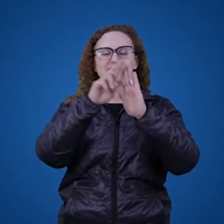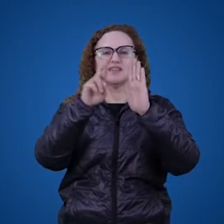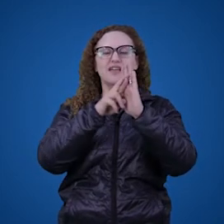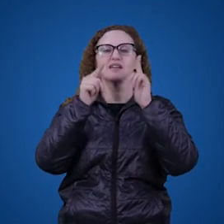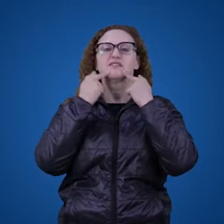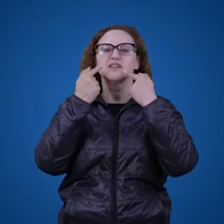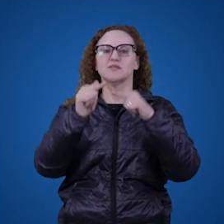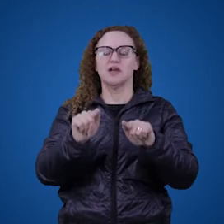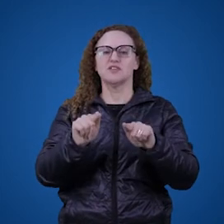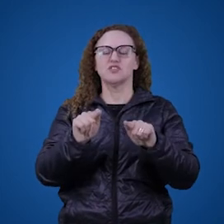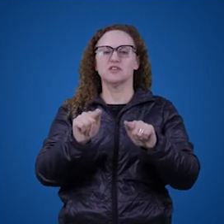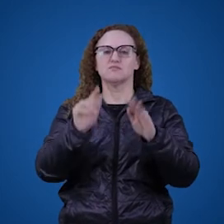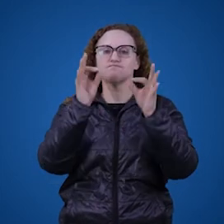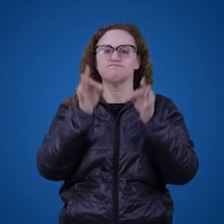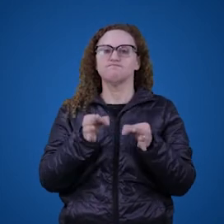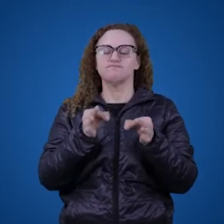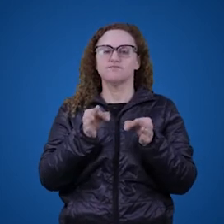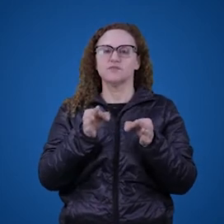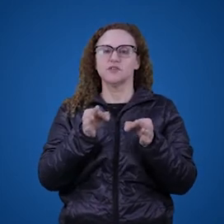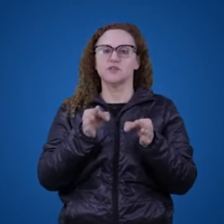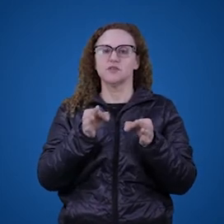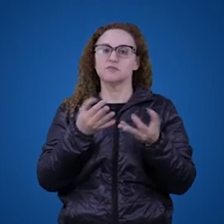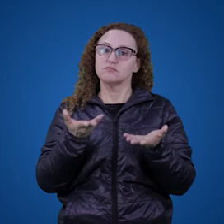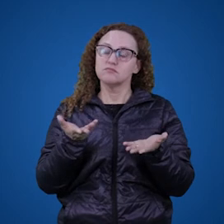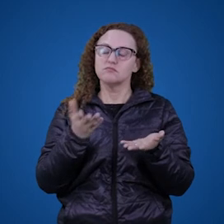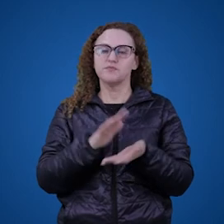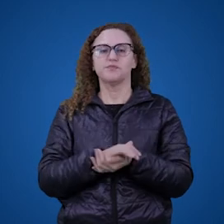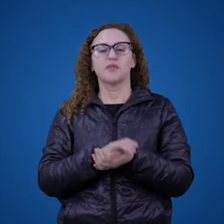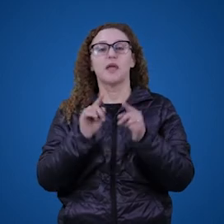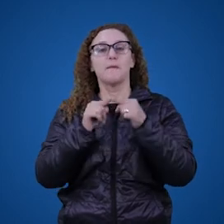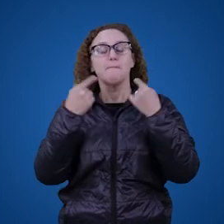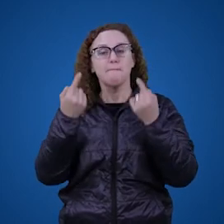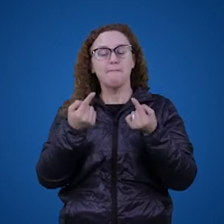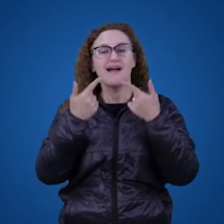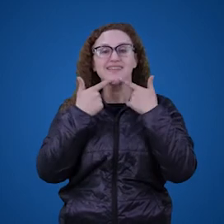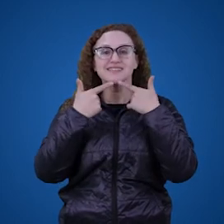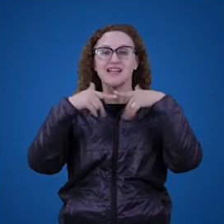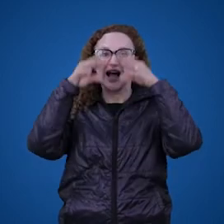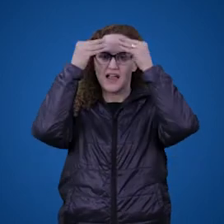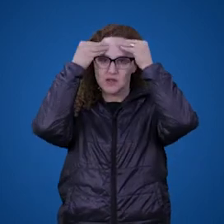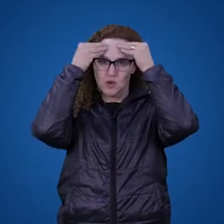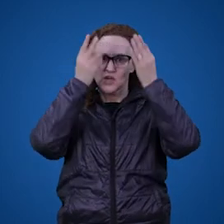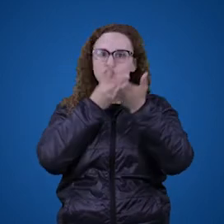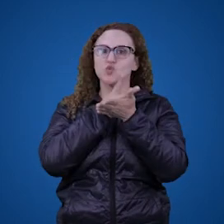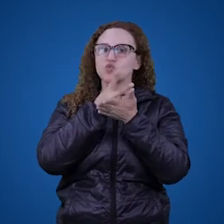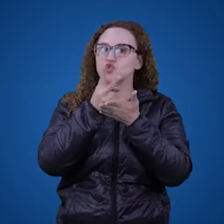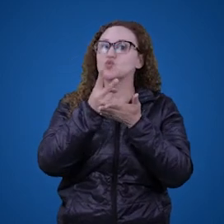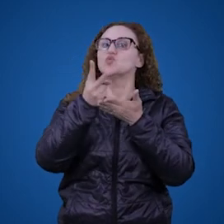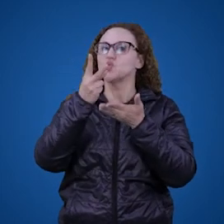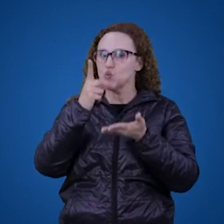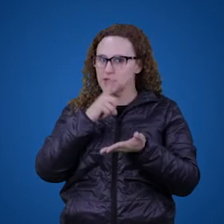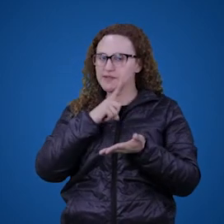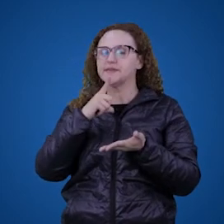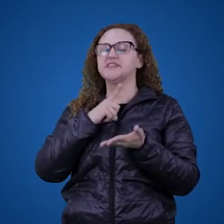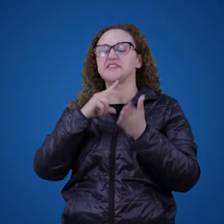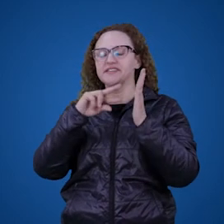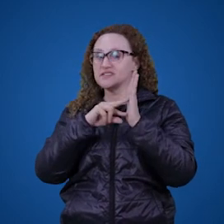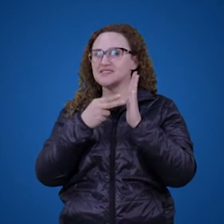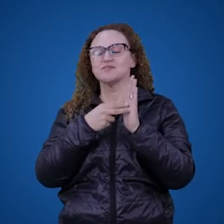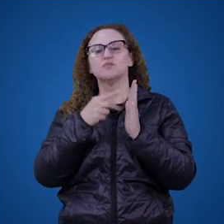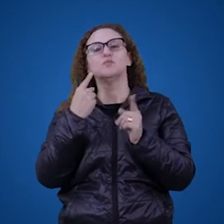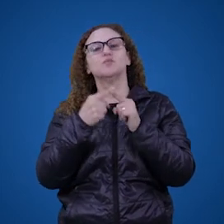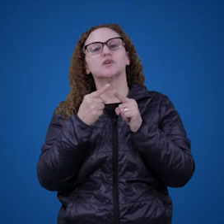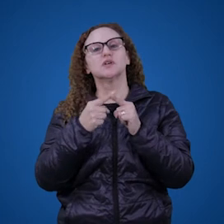formais da norma culta, de forma correta, mas a linguagem continua a ter significado, porque